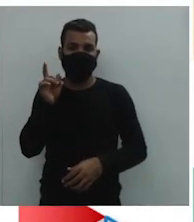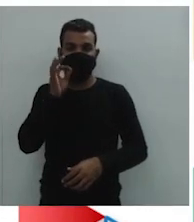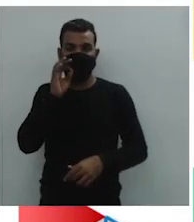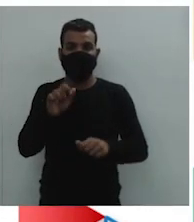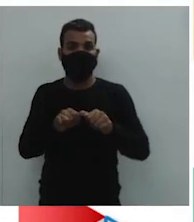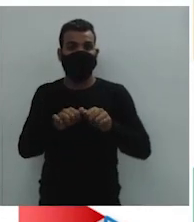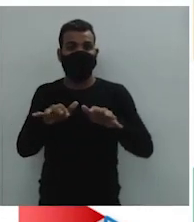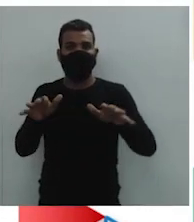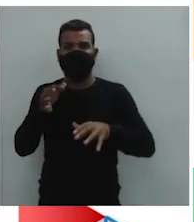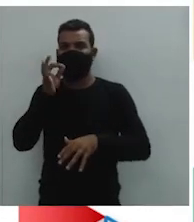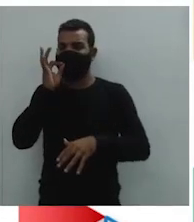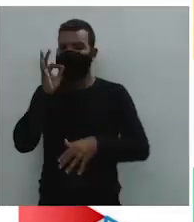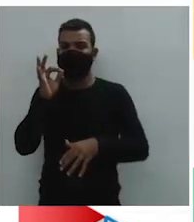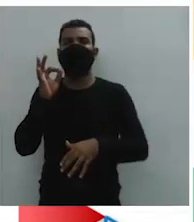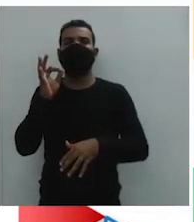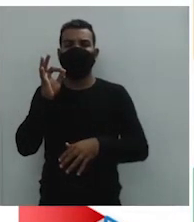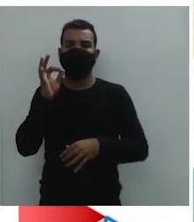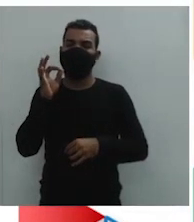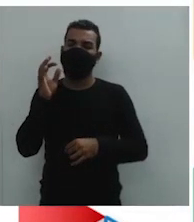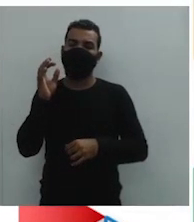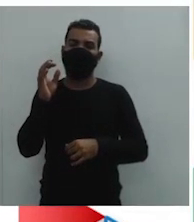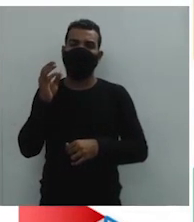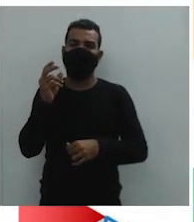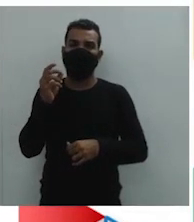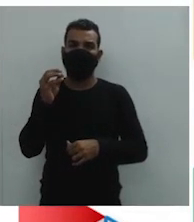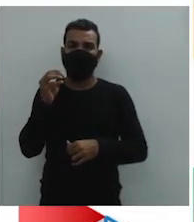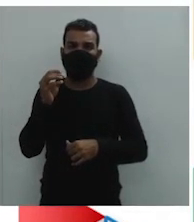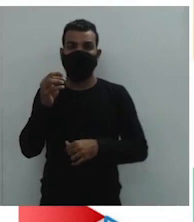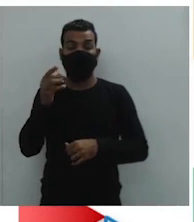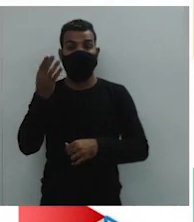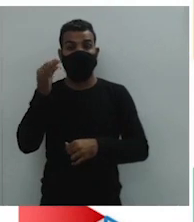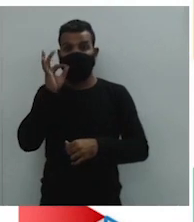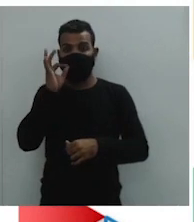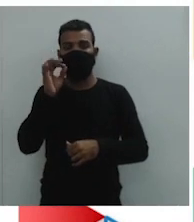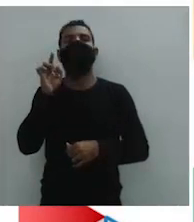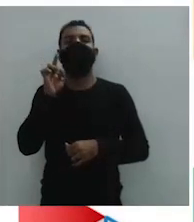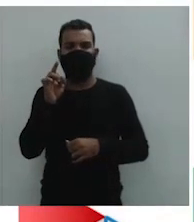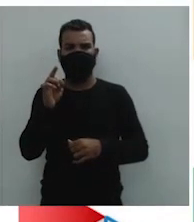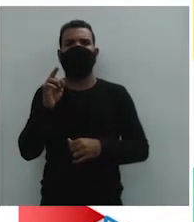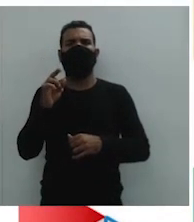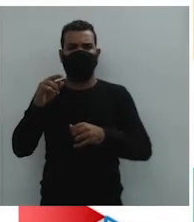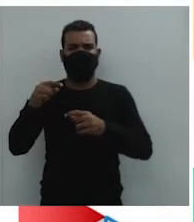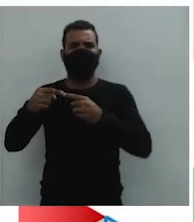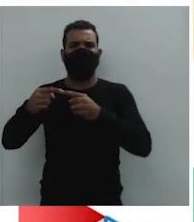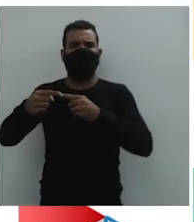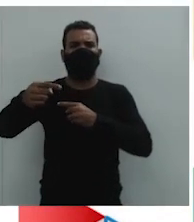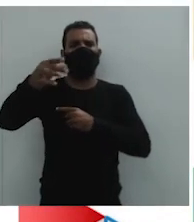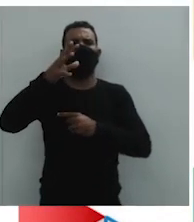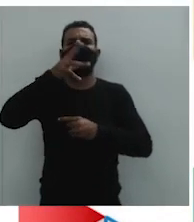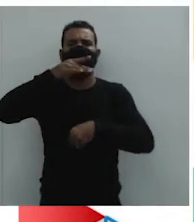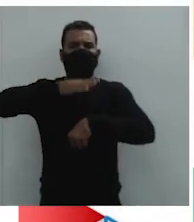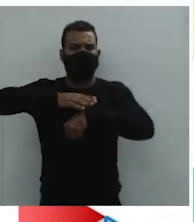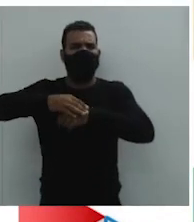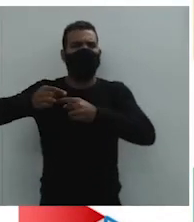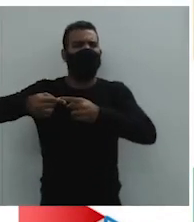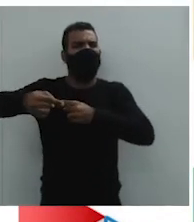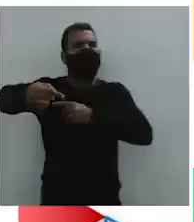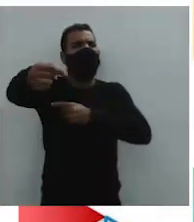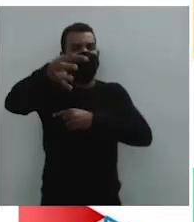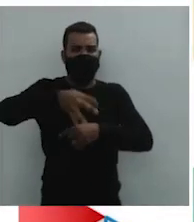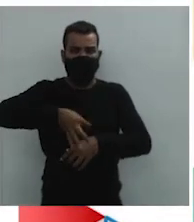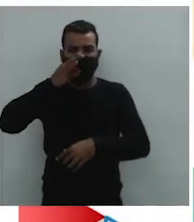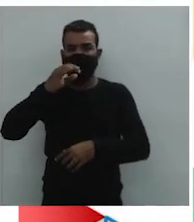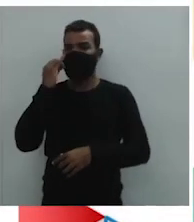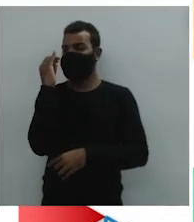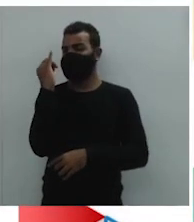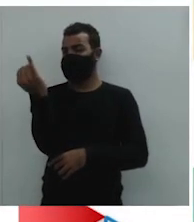que por muito tempo foi a nossa moeda, vamos dizer assim, brasileira, né, o nosso café. E isso